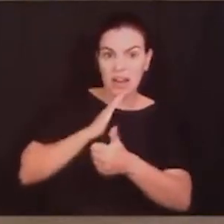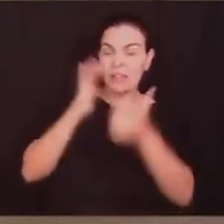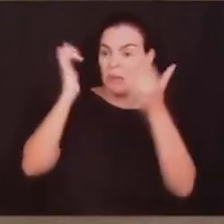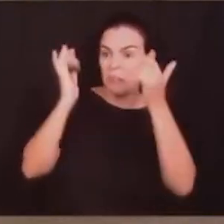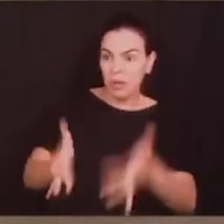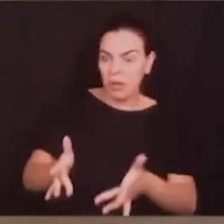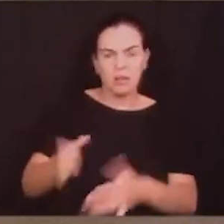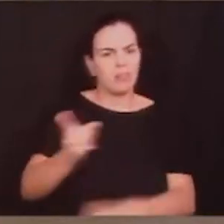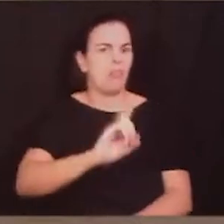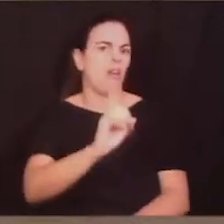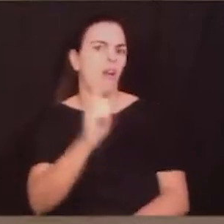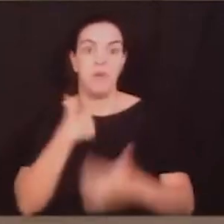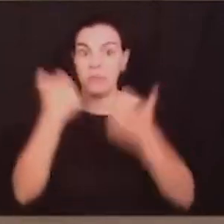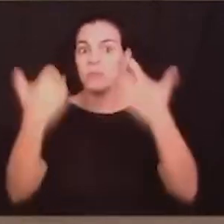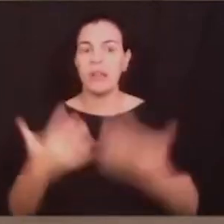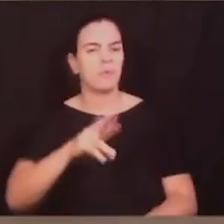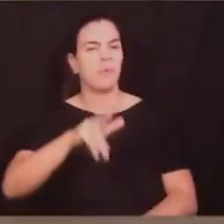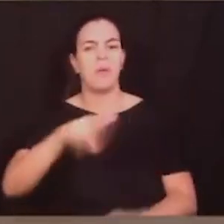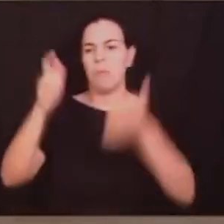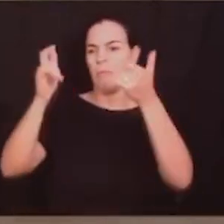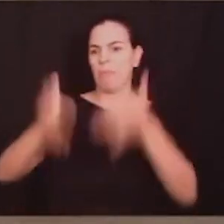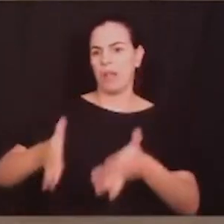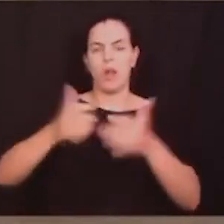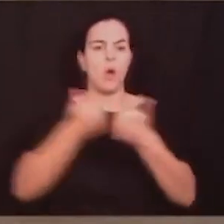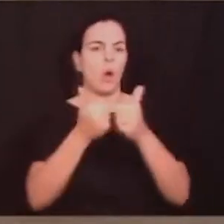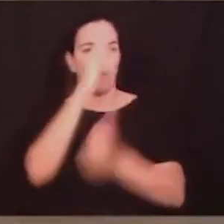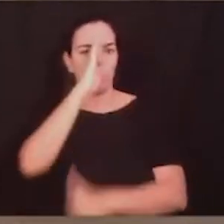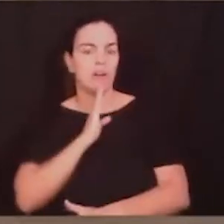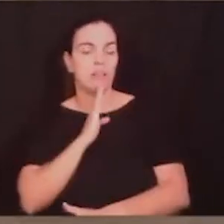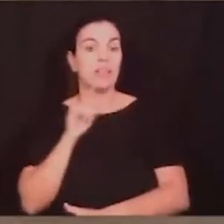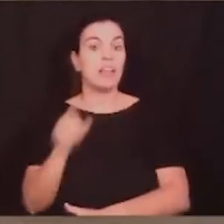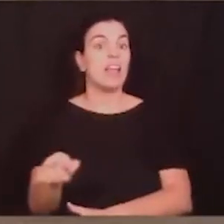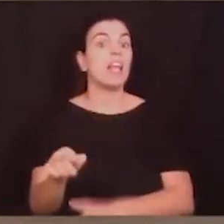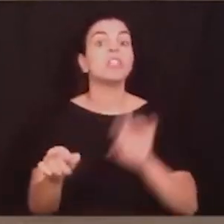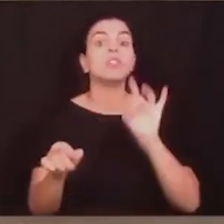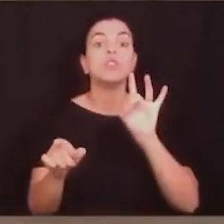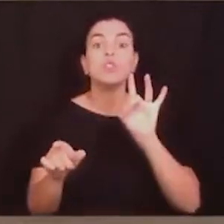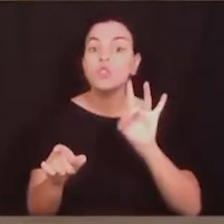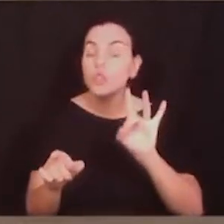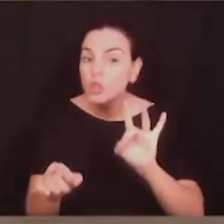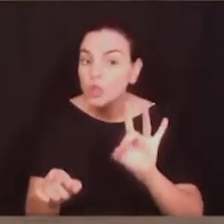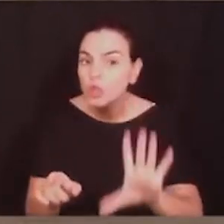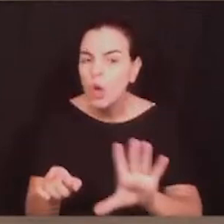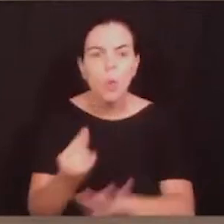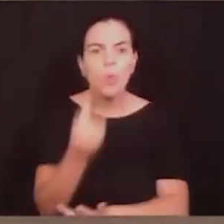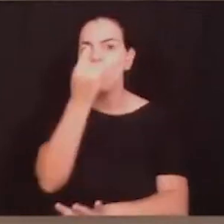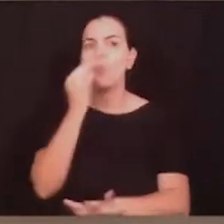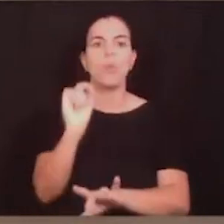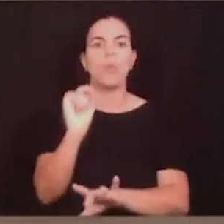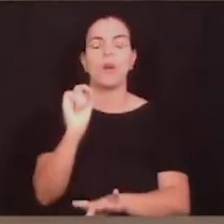abriu mão da tarifa zero. Ele apenas, apenas e tão somente, opera na